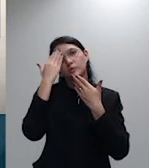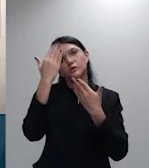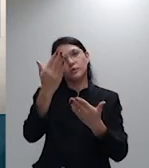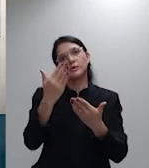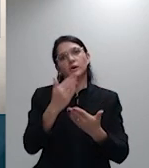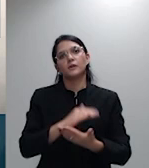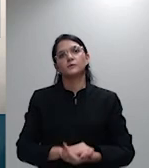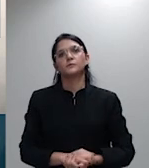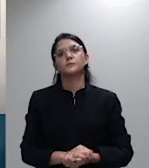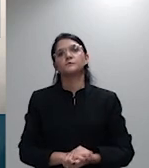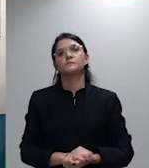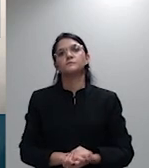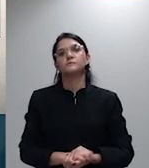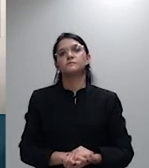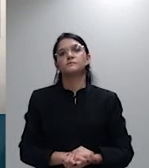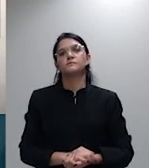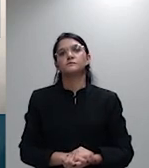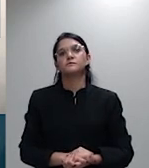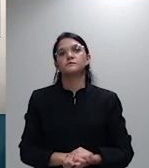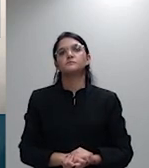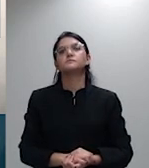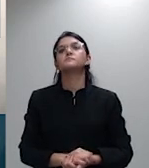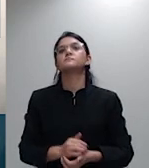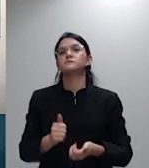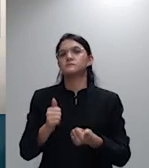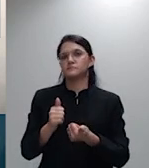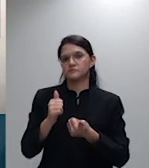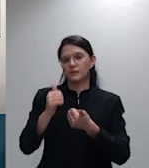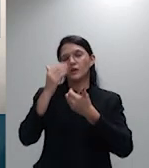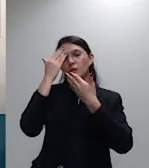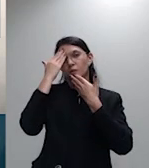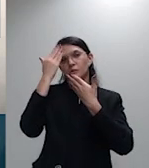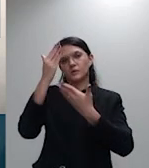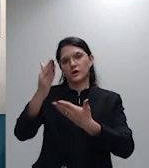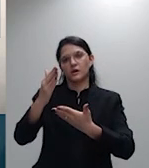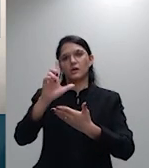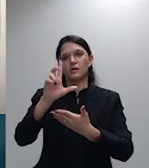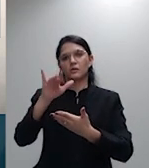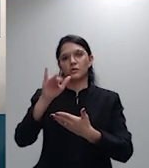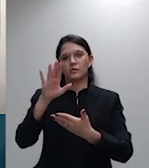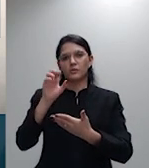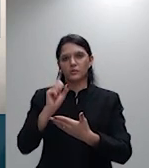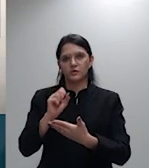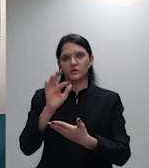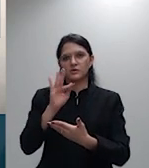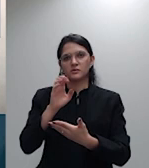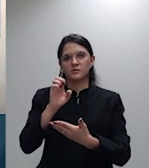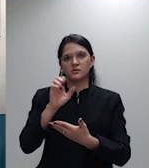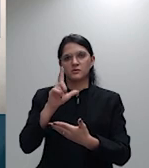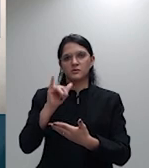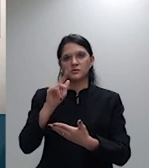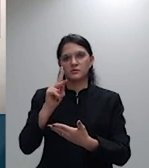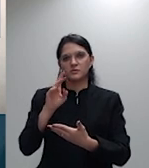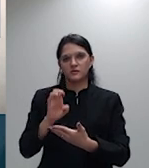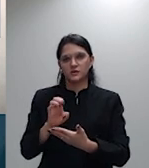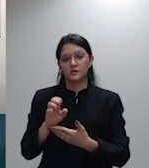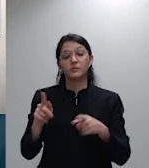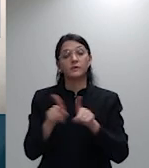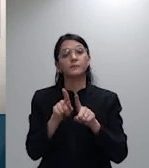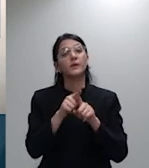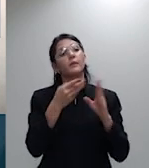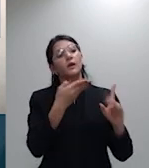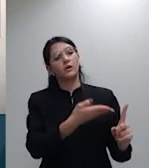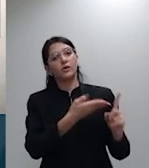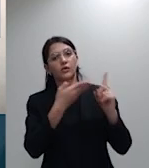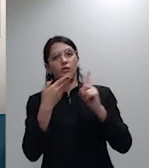muito obrigado doutor Luiz Felipe Conde convido doutor José Luiz Toro da Silva